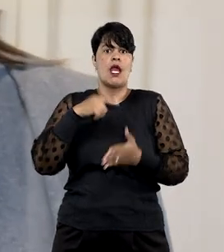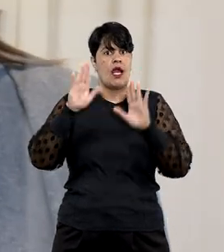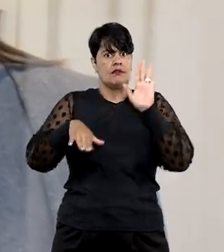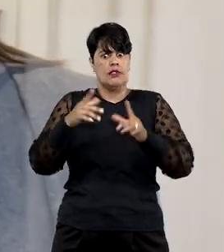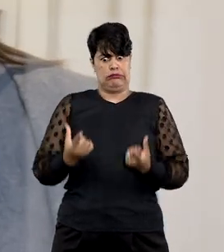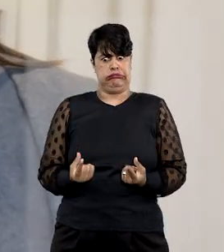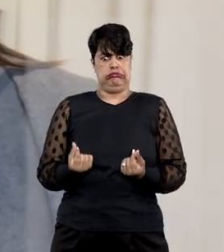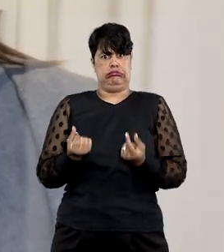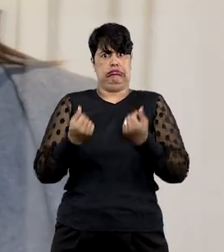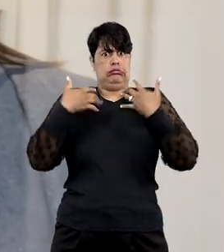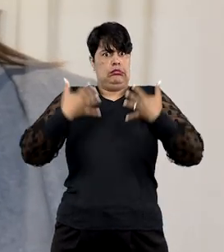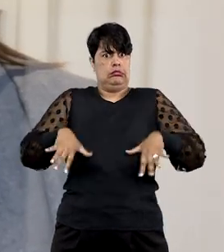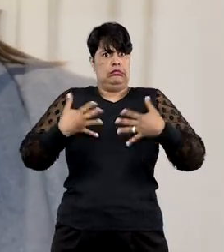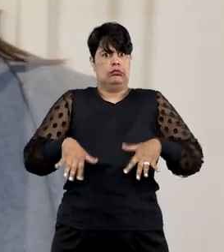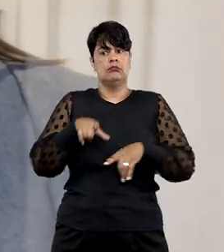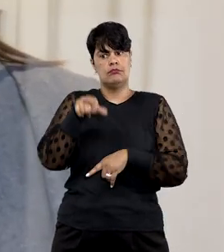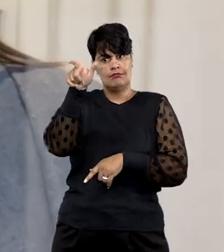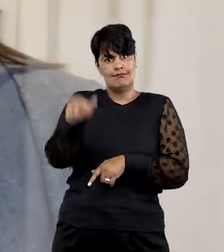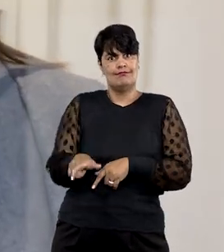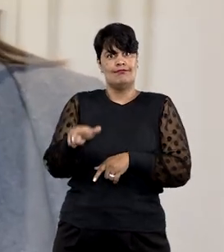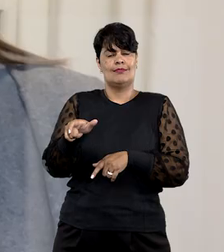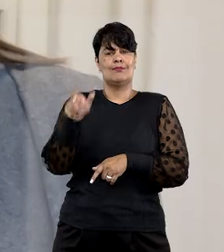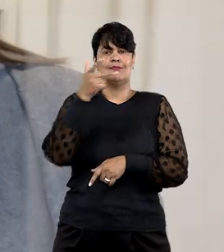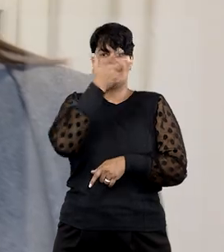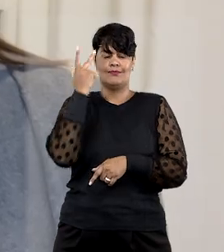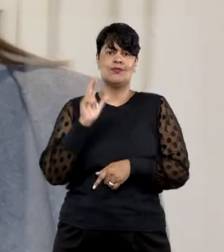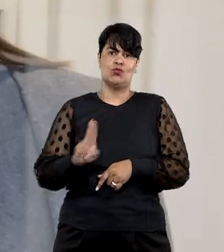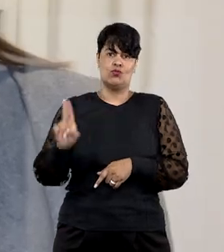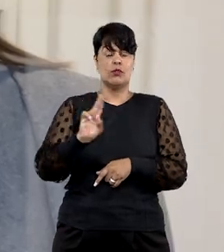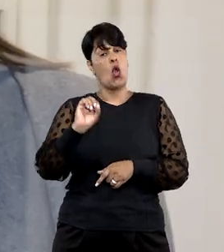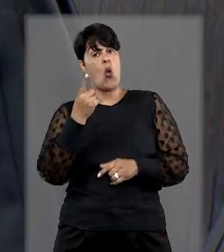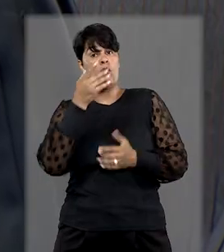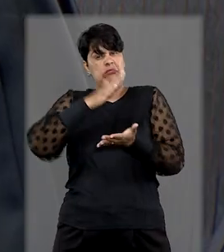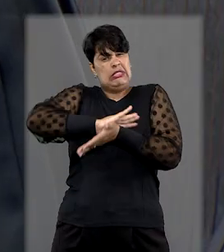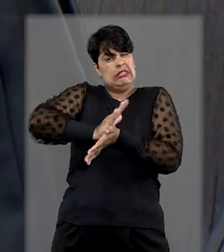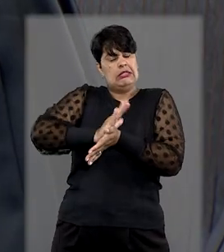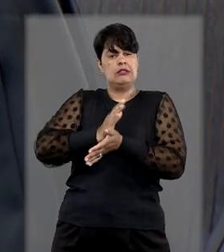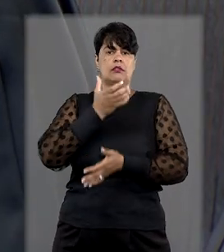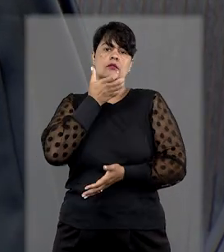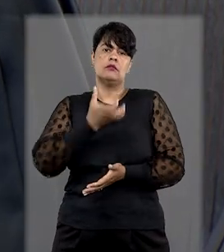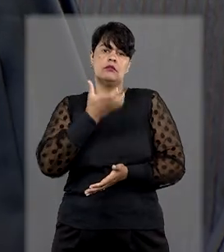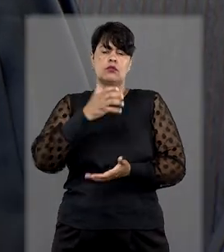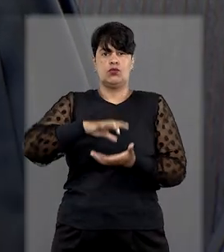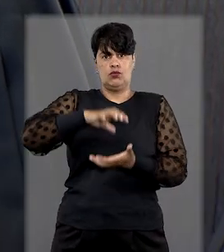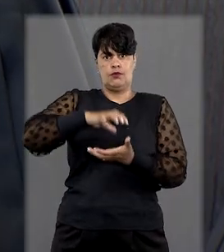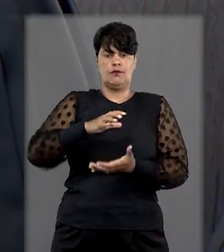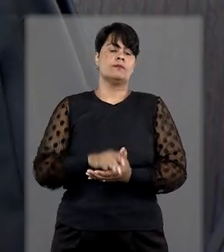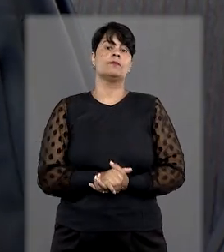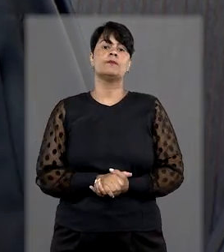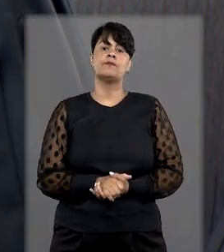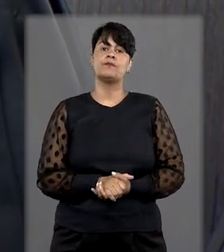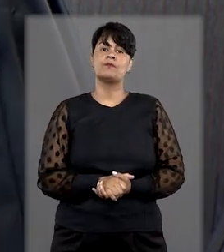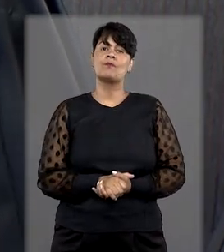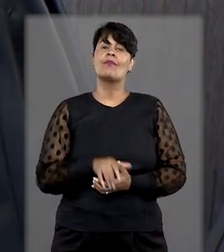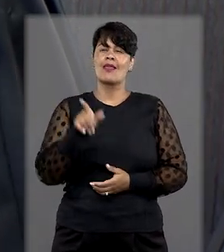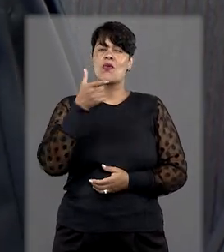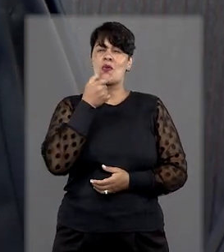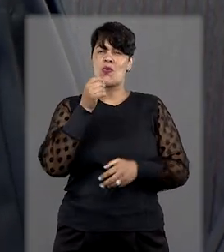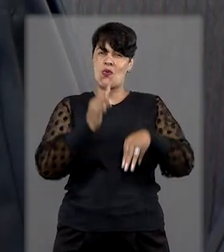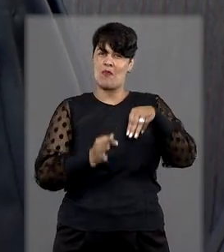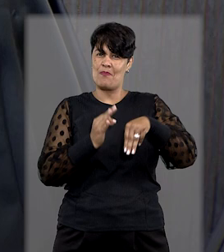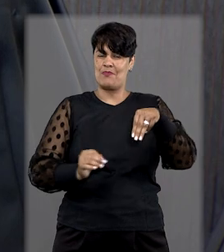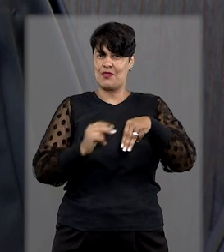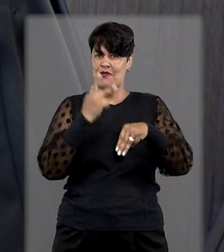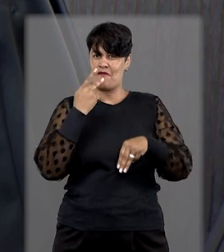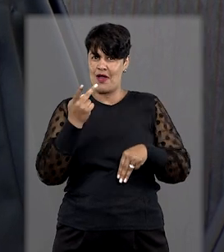excessivamente o consumidor ou discriminem o idoso. Segundo o ministro, as razões de decidir do respectivo